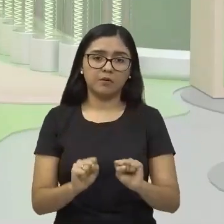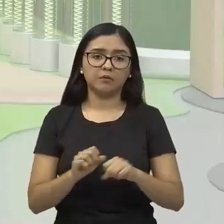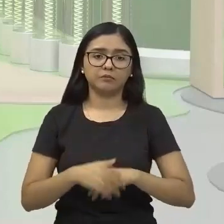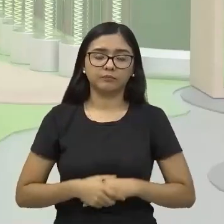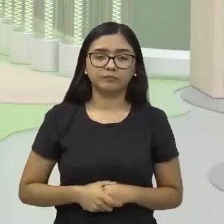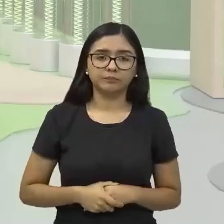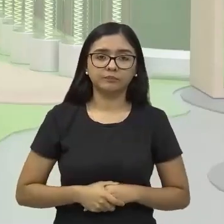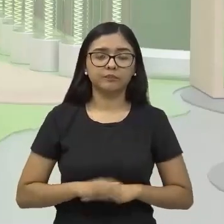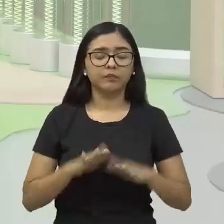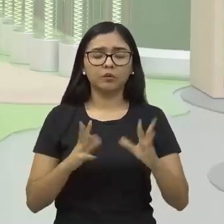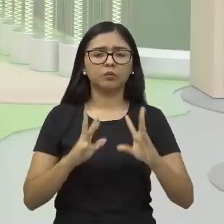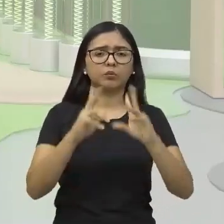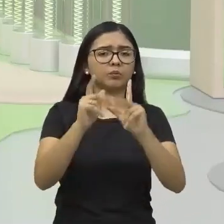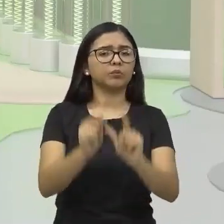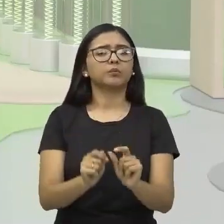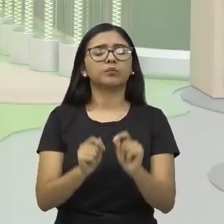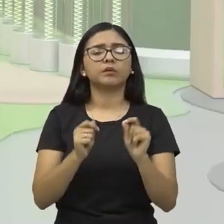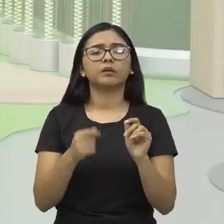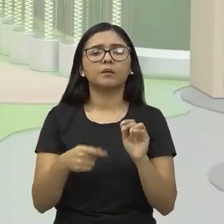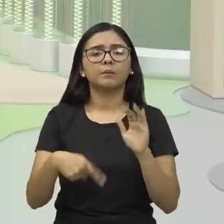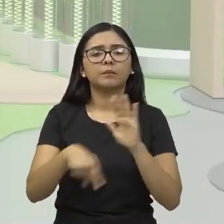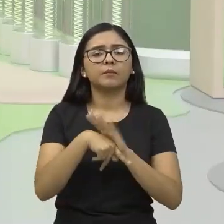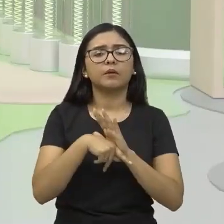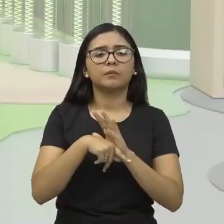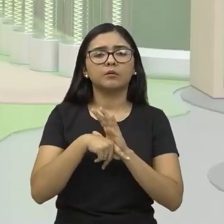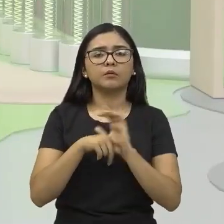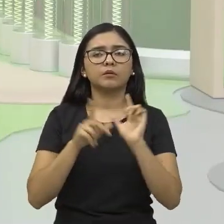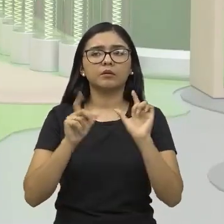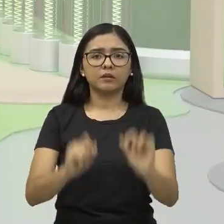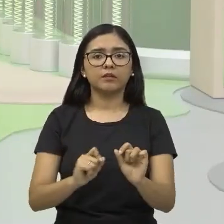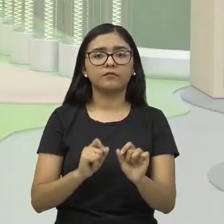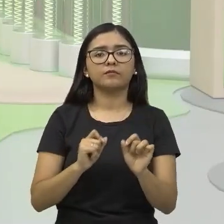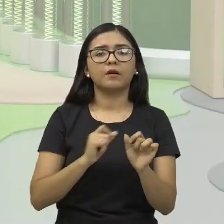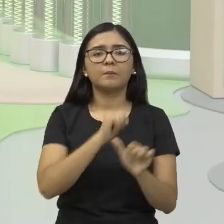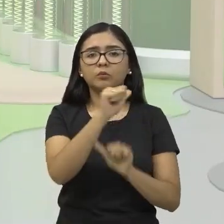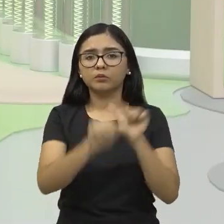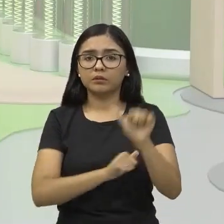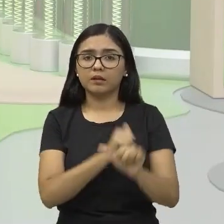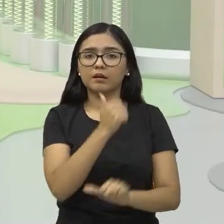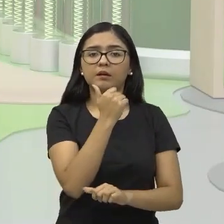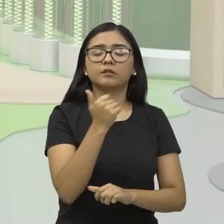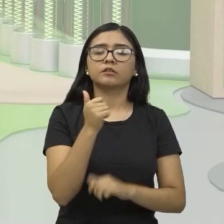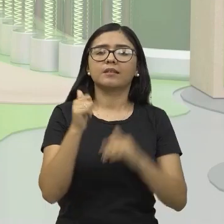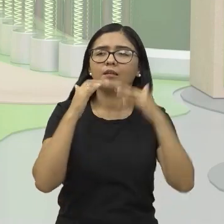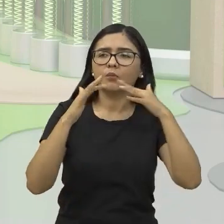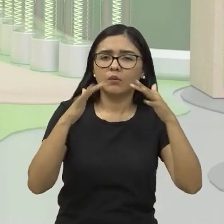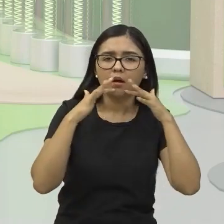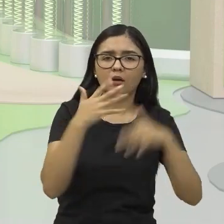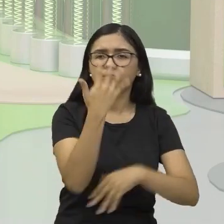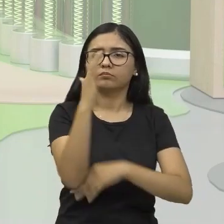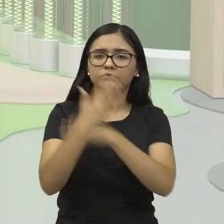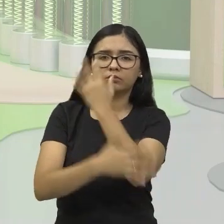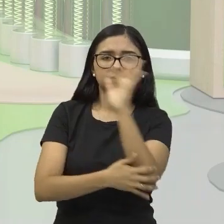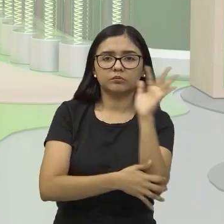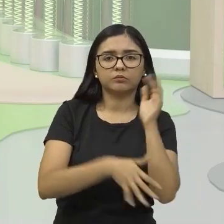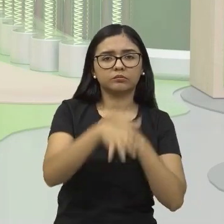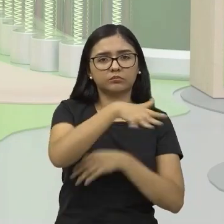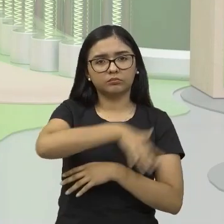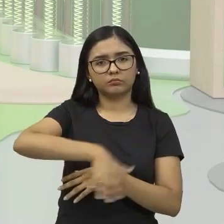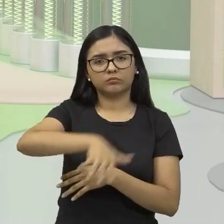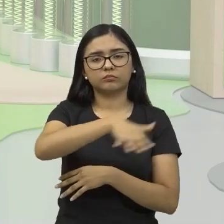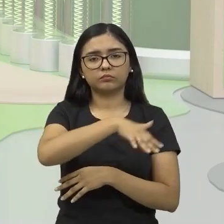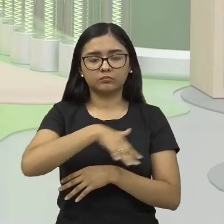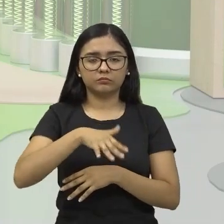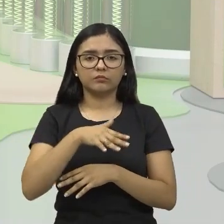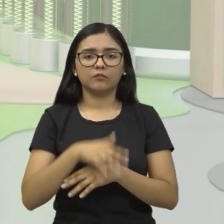não. Tudo que vá mexer com aquilo que era natural, que estava ali seguindo, né? O rumo de